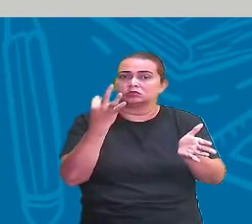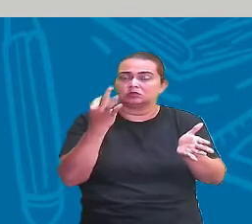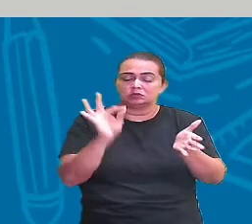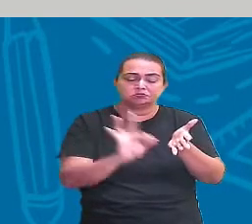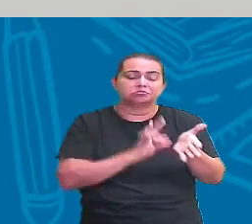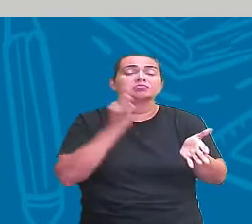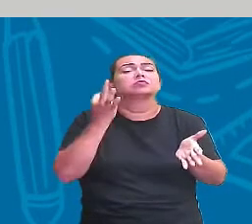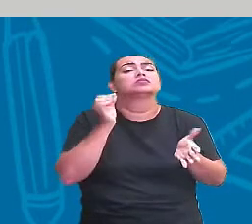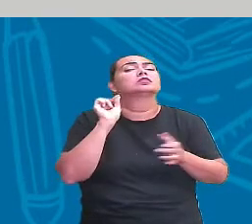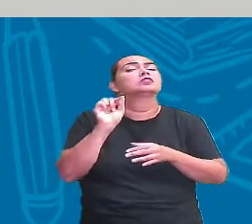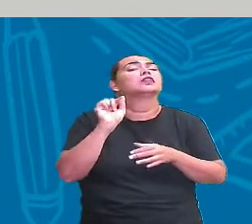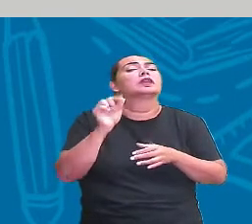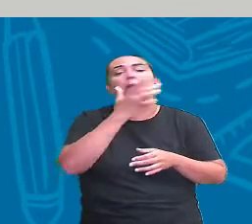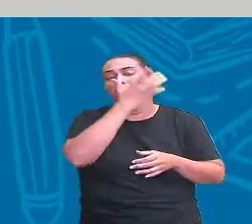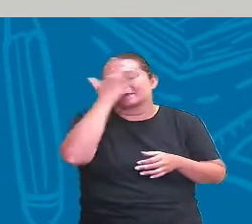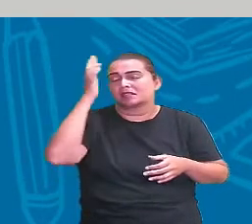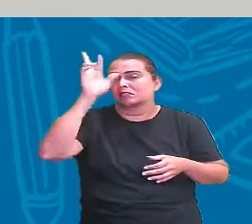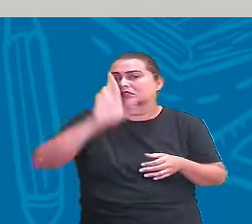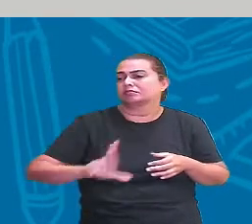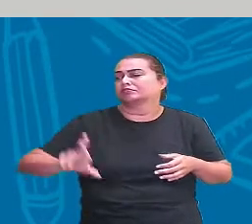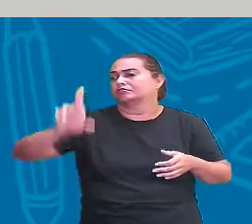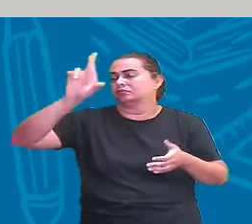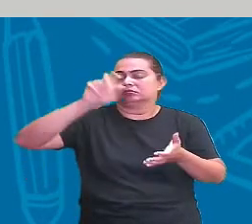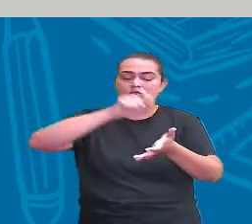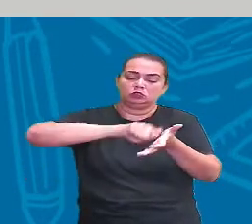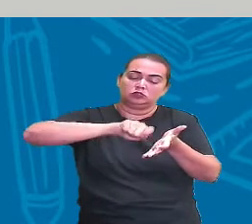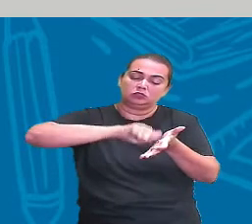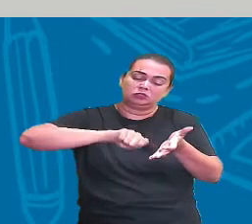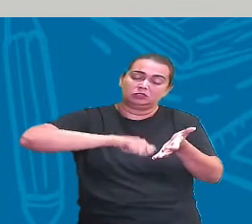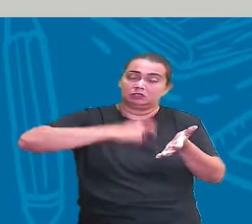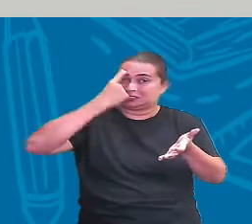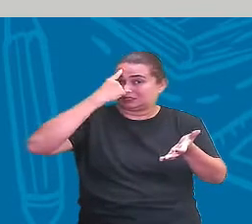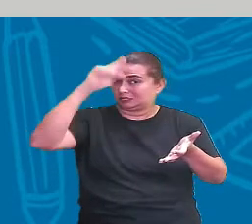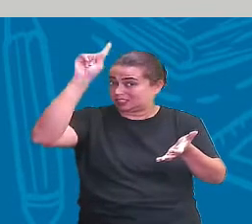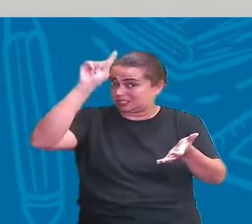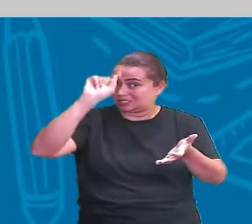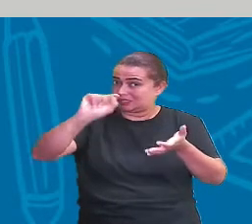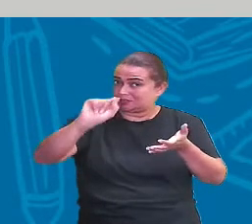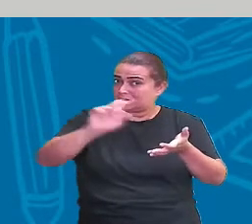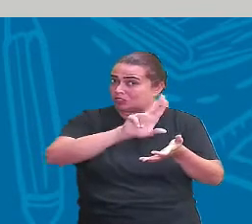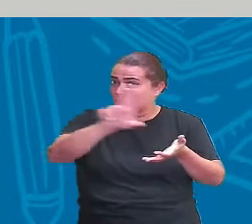é? Quem foi que escreveu essa história? Quem foi que inventou essa história?